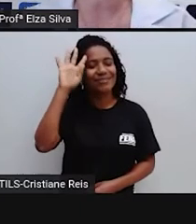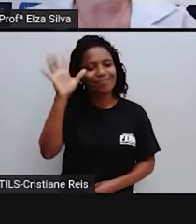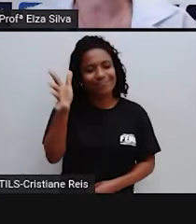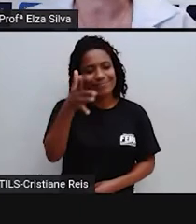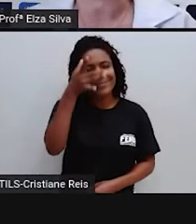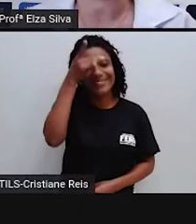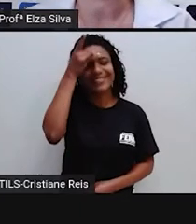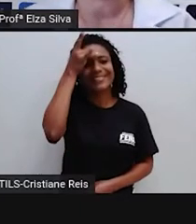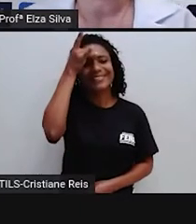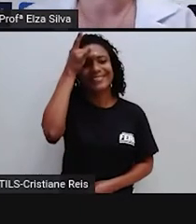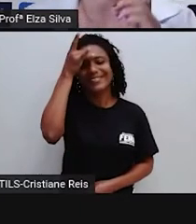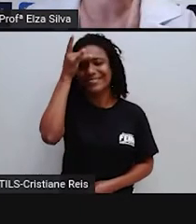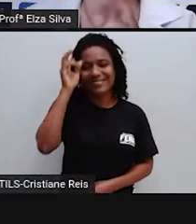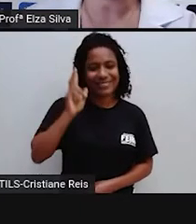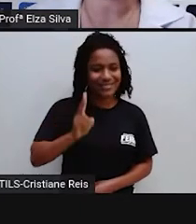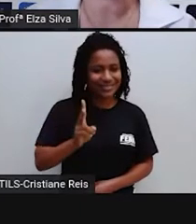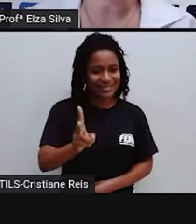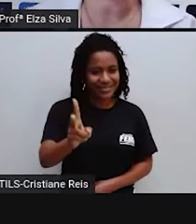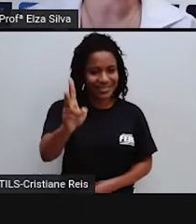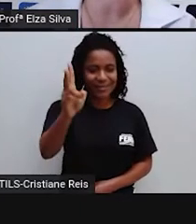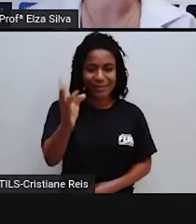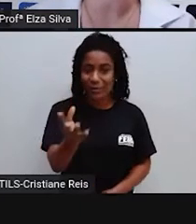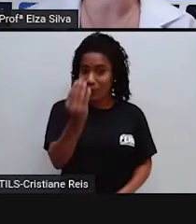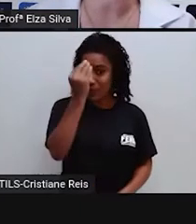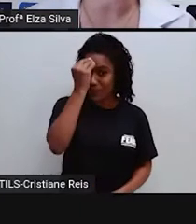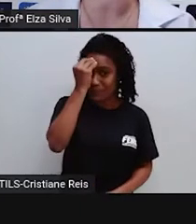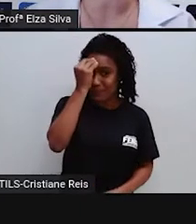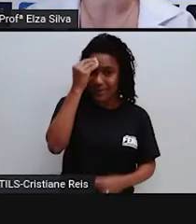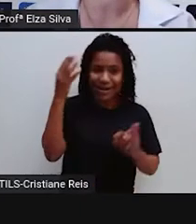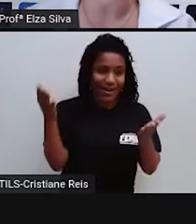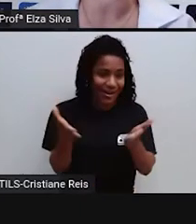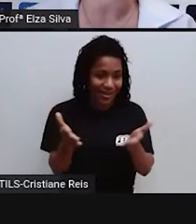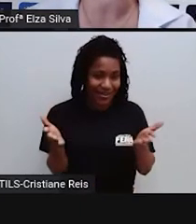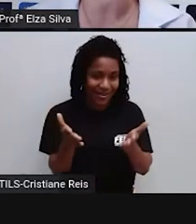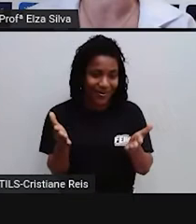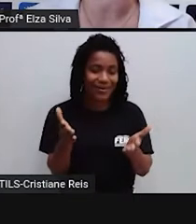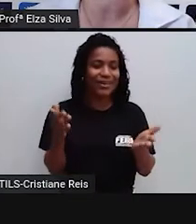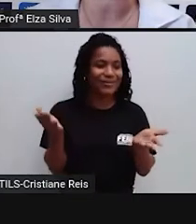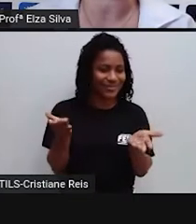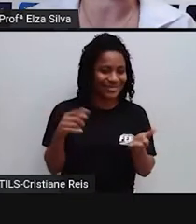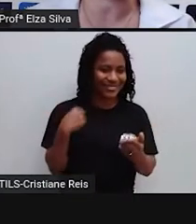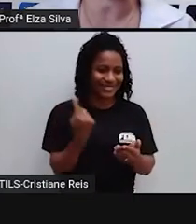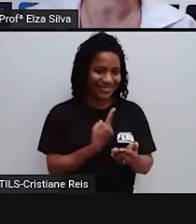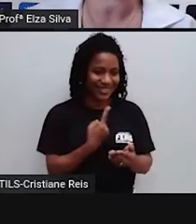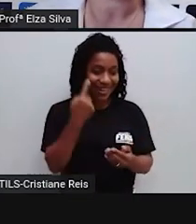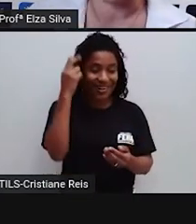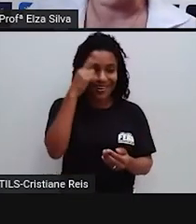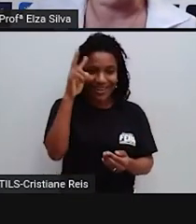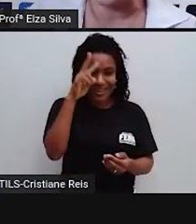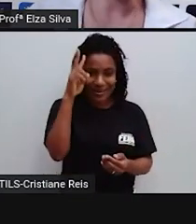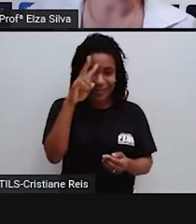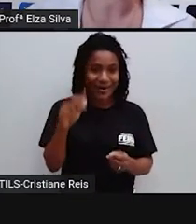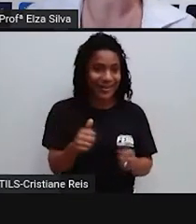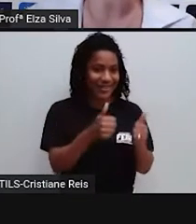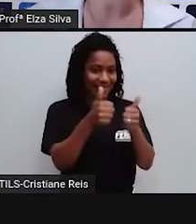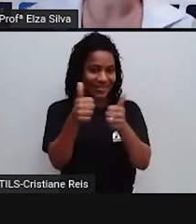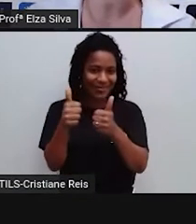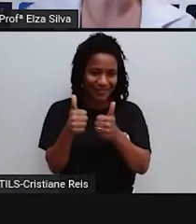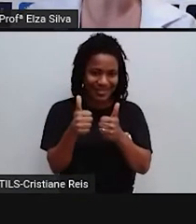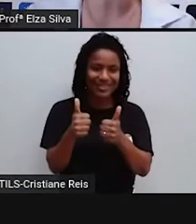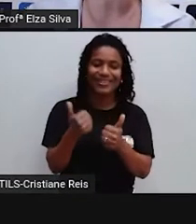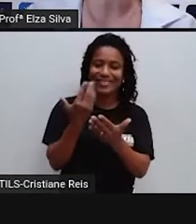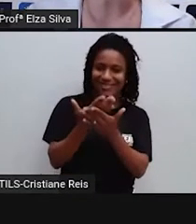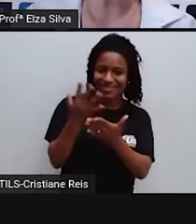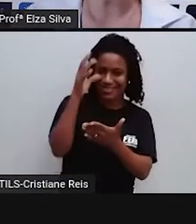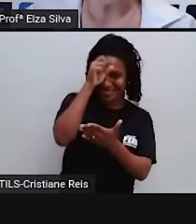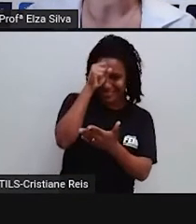ficasse para sempre E é sobre elas Que nós vamos dedicar A nossa aula de hoje Ok? Let's go, students!